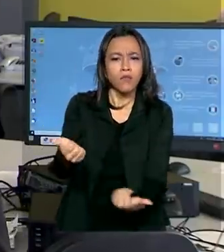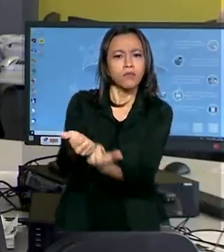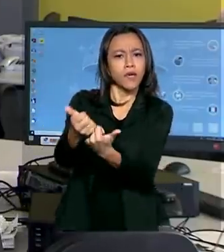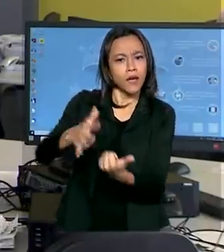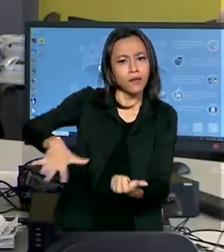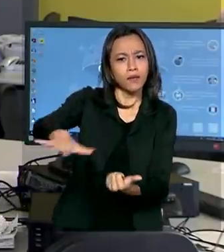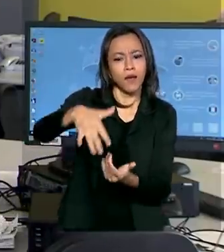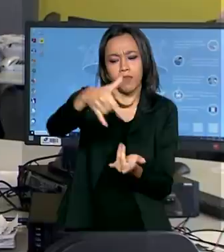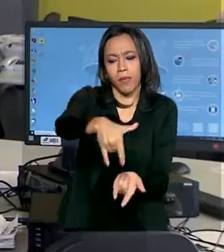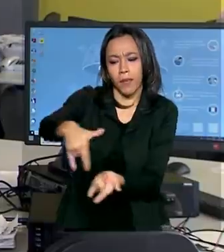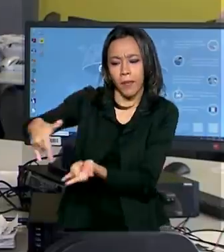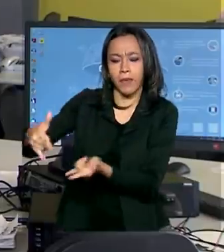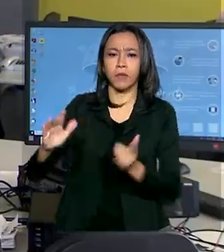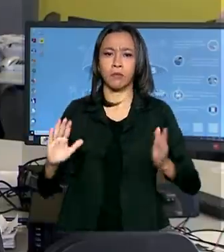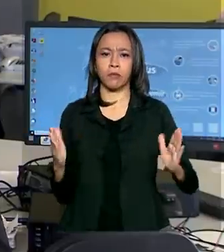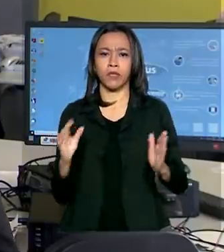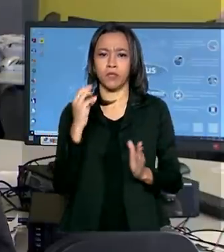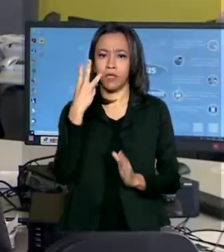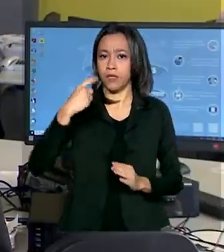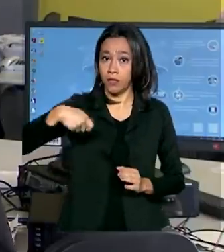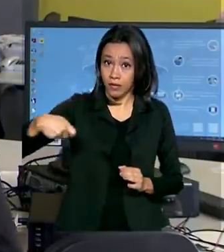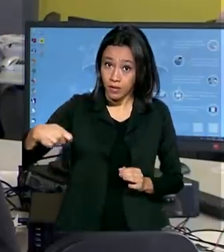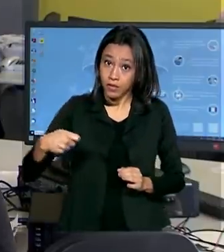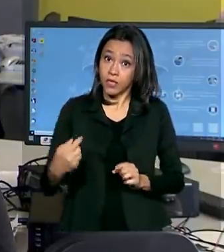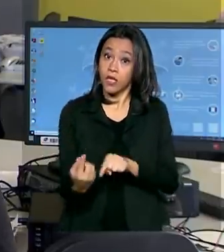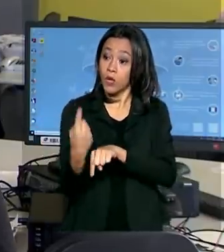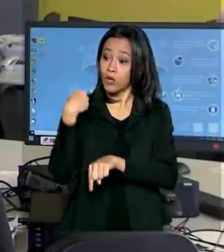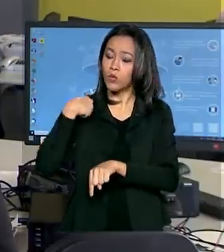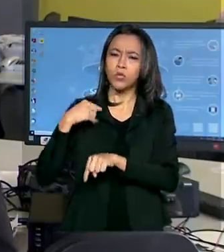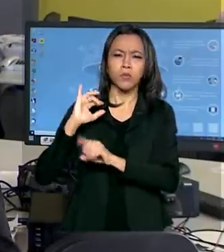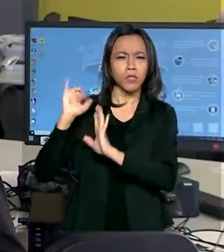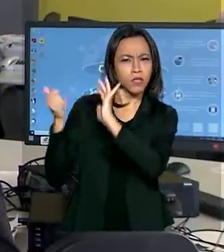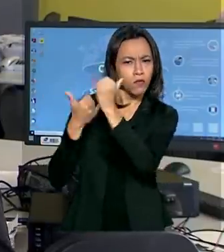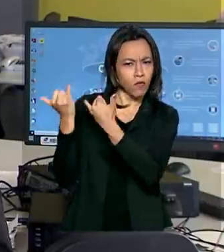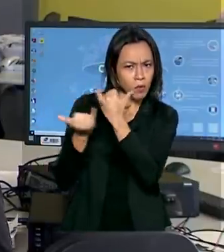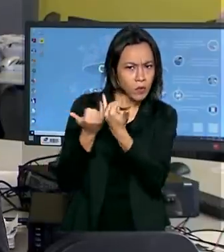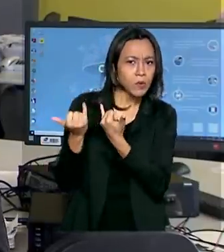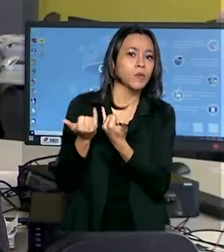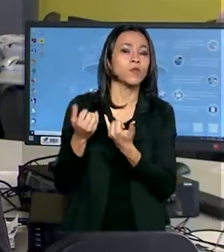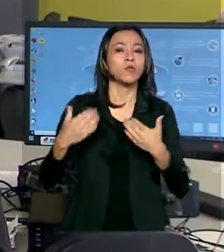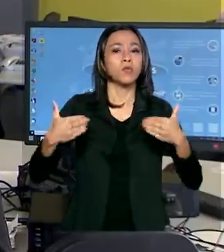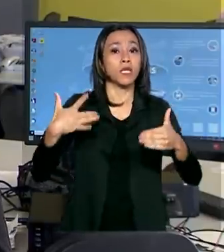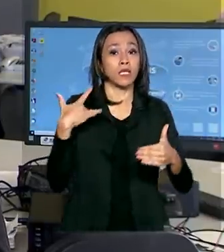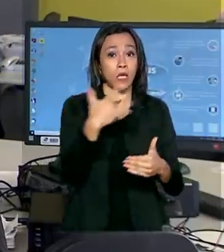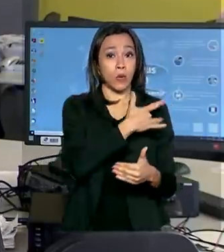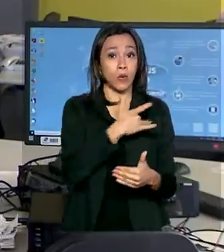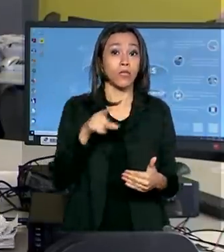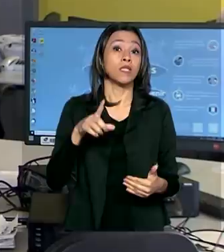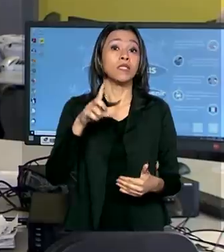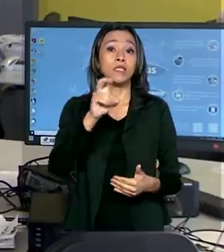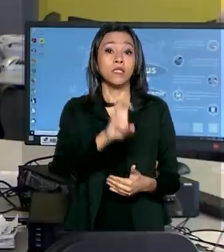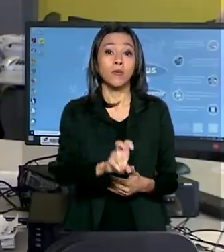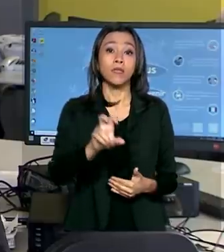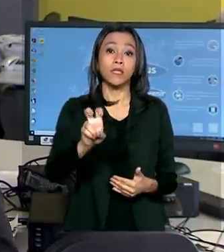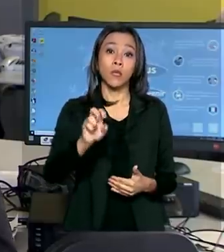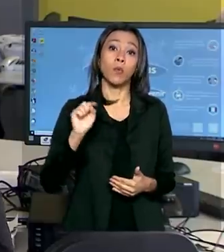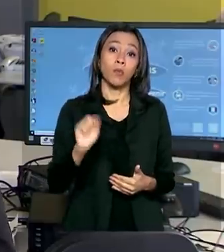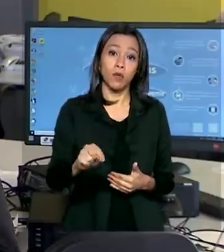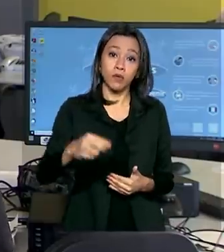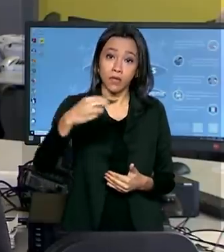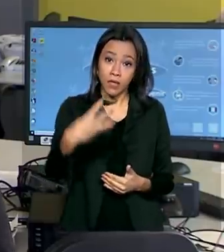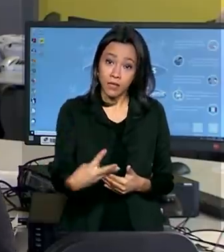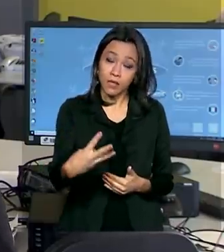leitos pelos próximos três meses. Segundo os últimos dados do Ministério da Saúde, o país tem 55.350